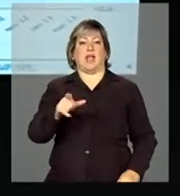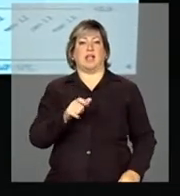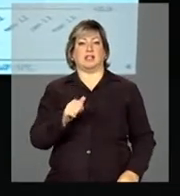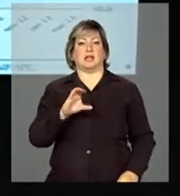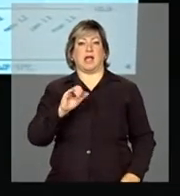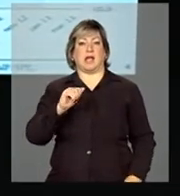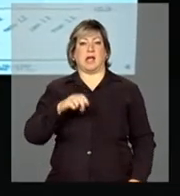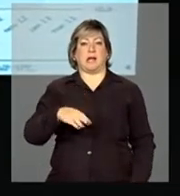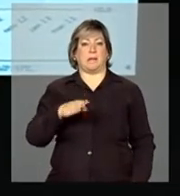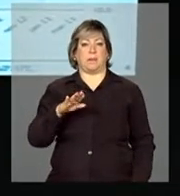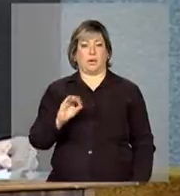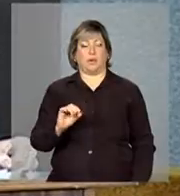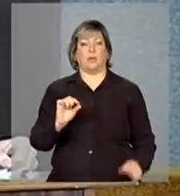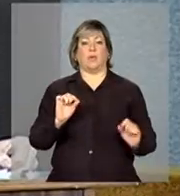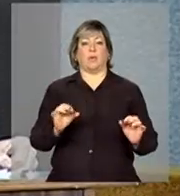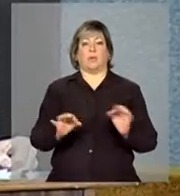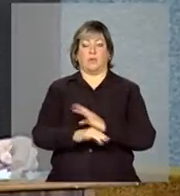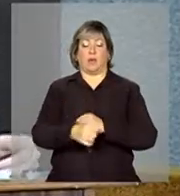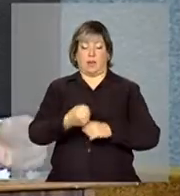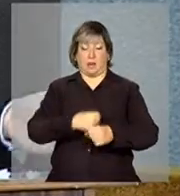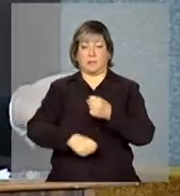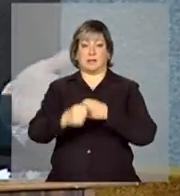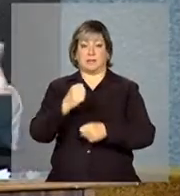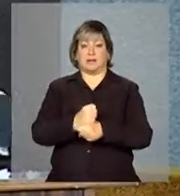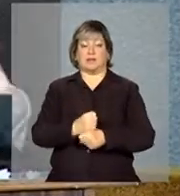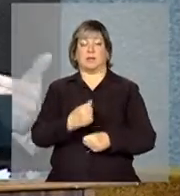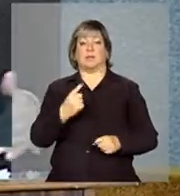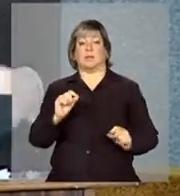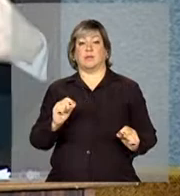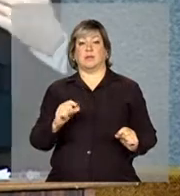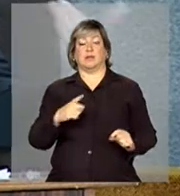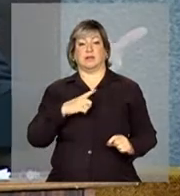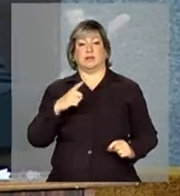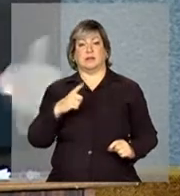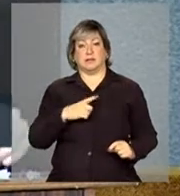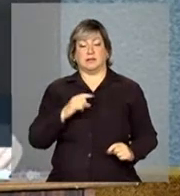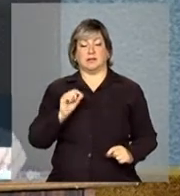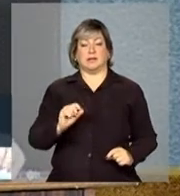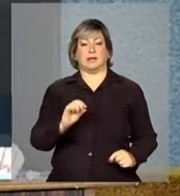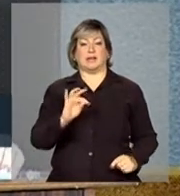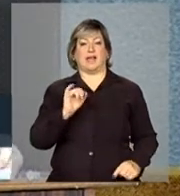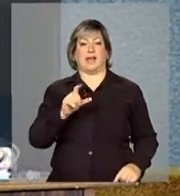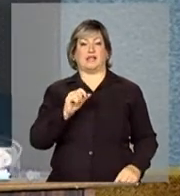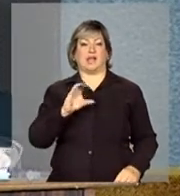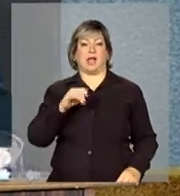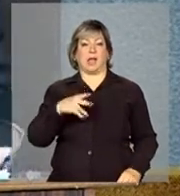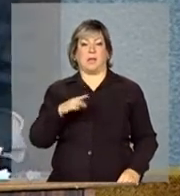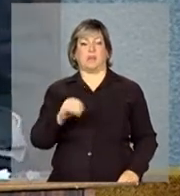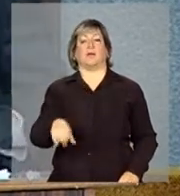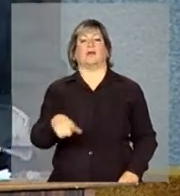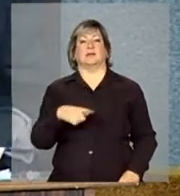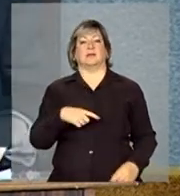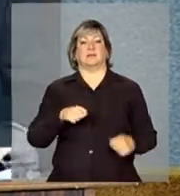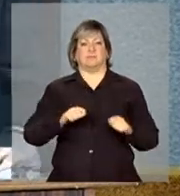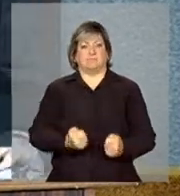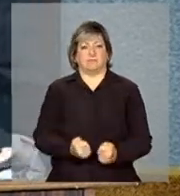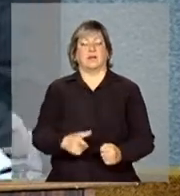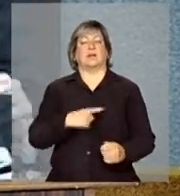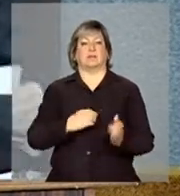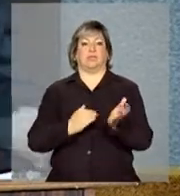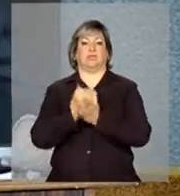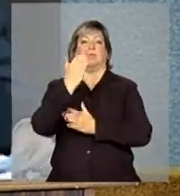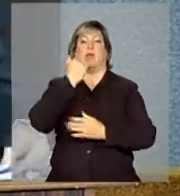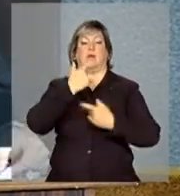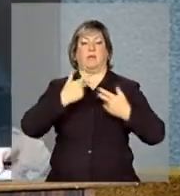gente teve, no ano passado, uma depreciação da taxa de câmbio, que também ajudou a pressionar para cima o preço dos